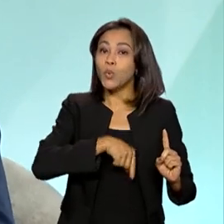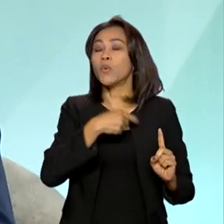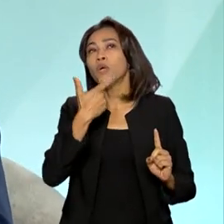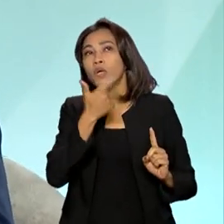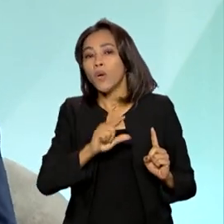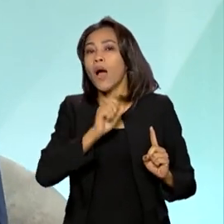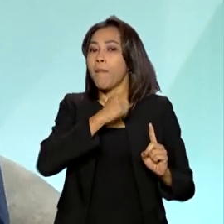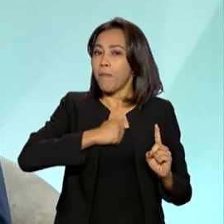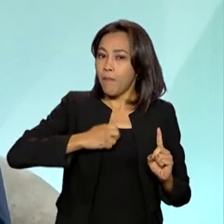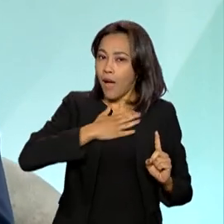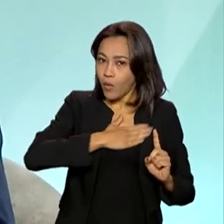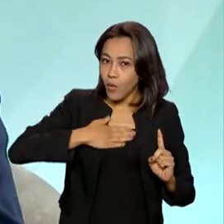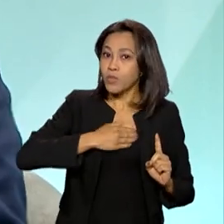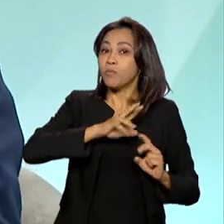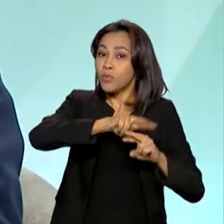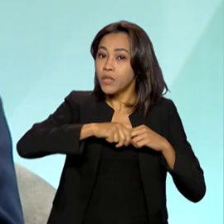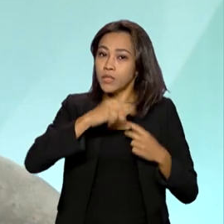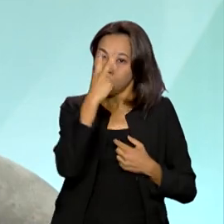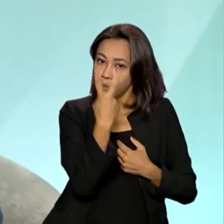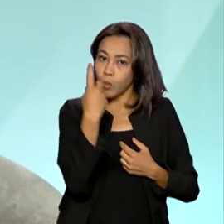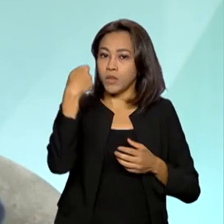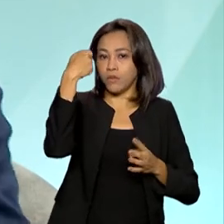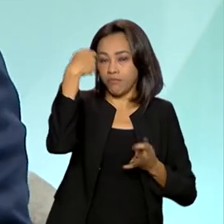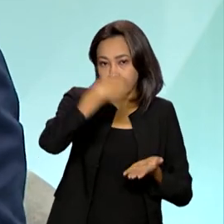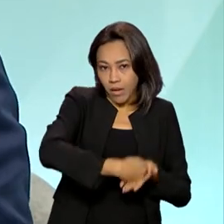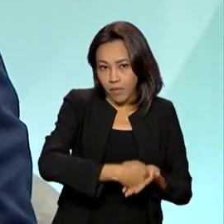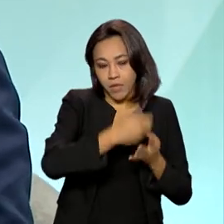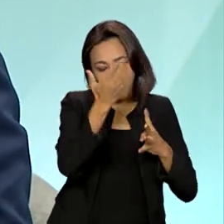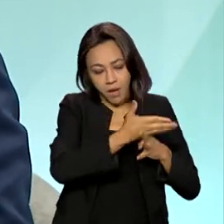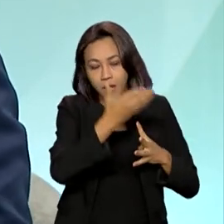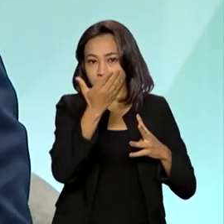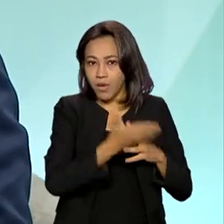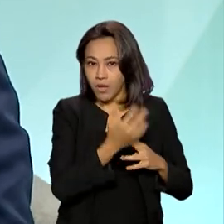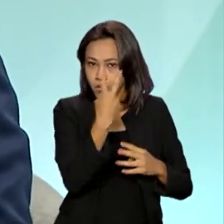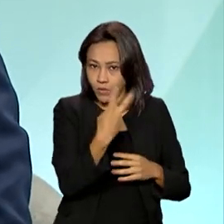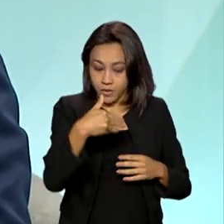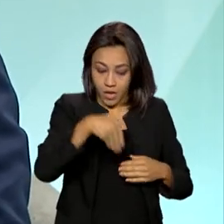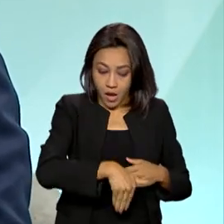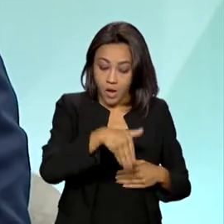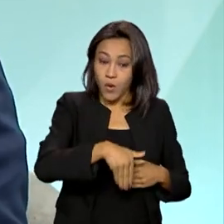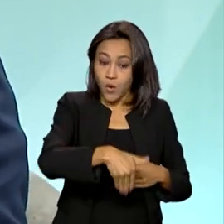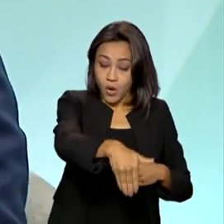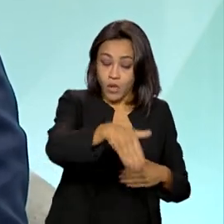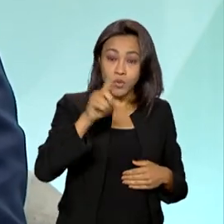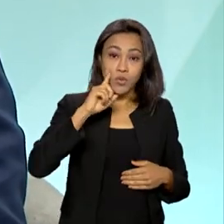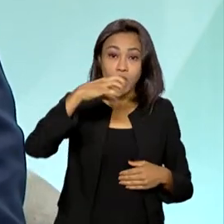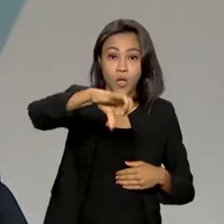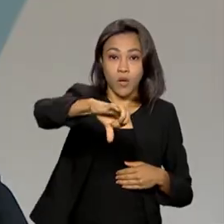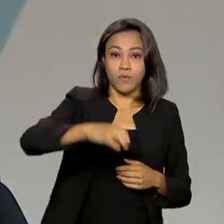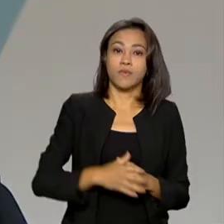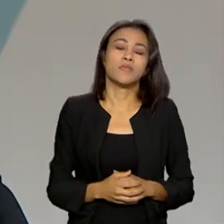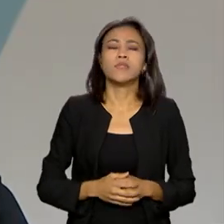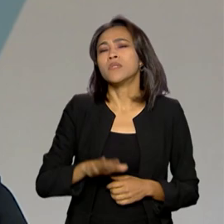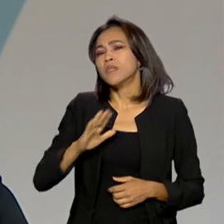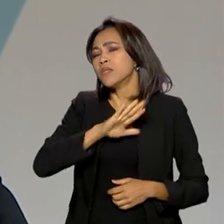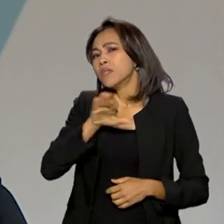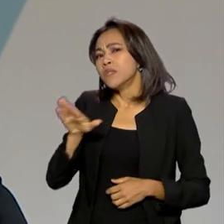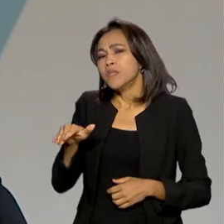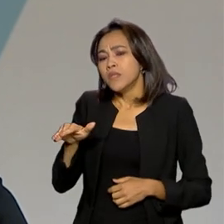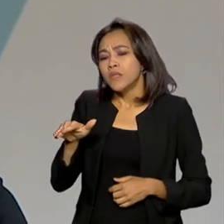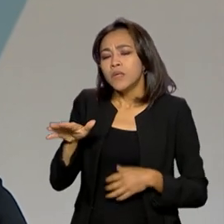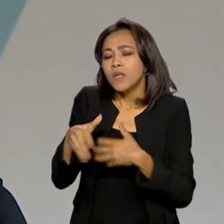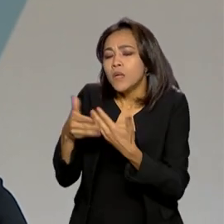referente a agosto, nós vamos pagar as duas juntas no mês de agosto, agora no próximo dia 9. E qual que é o montante